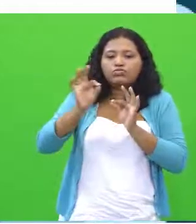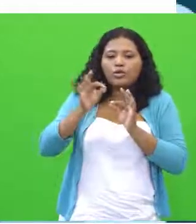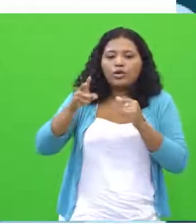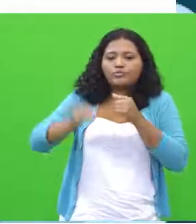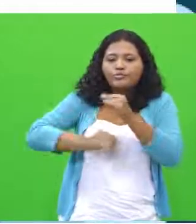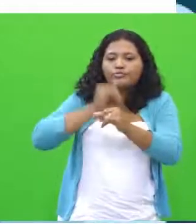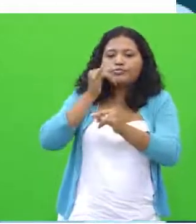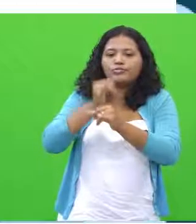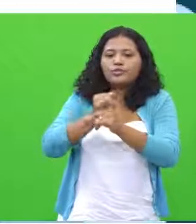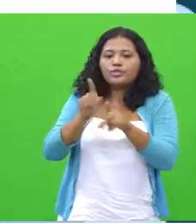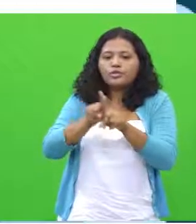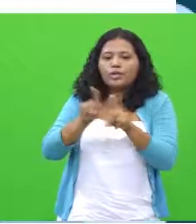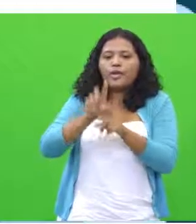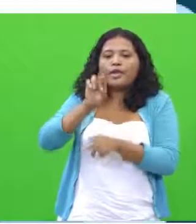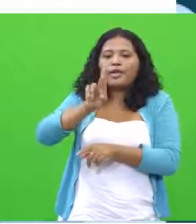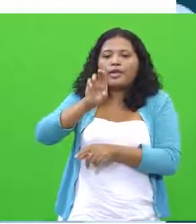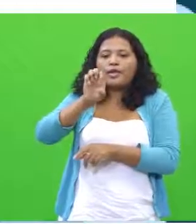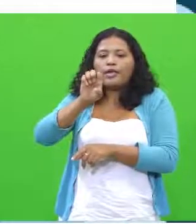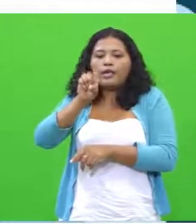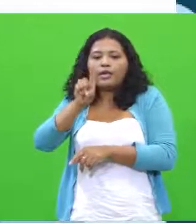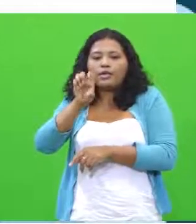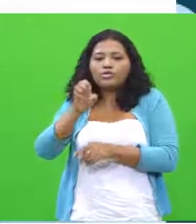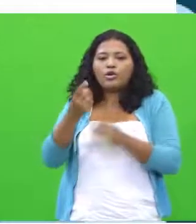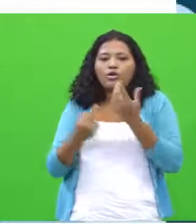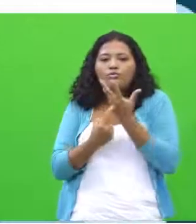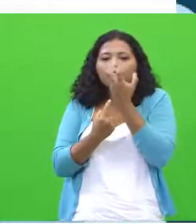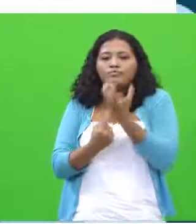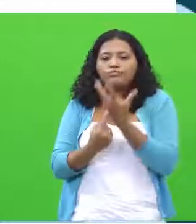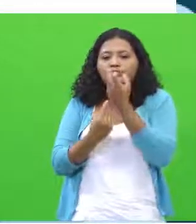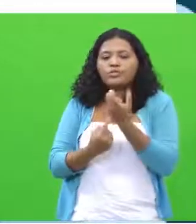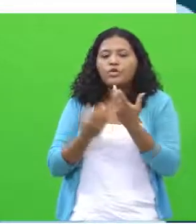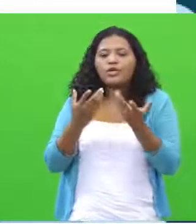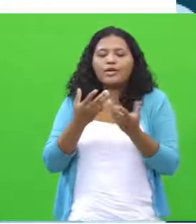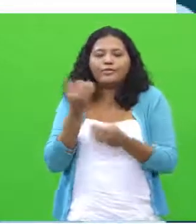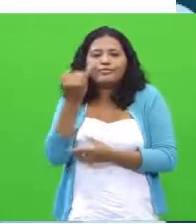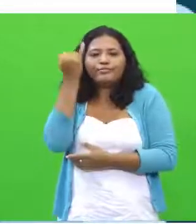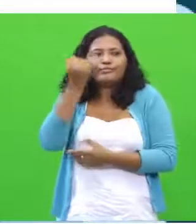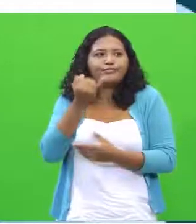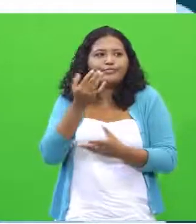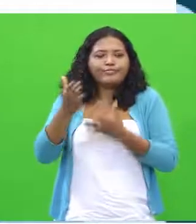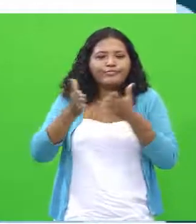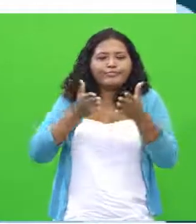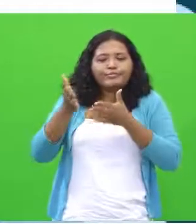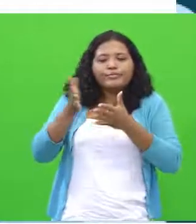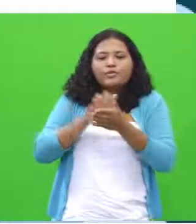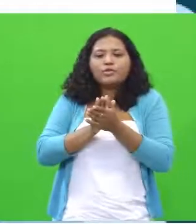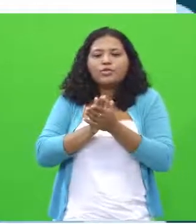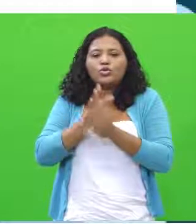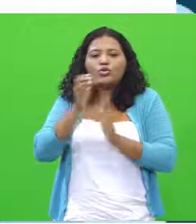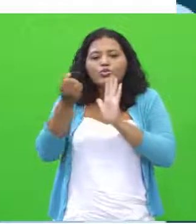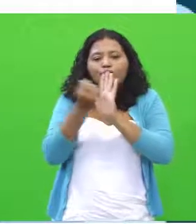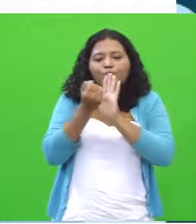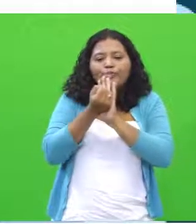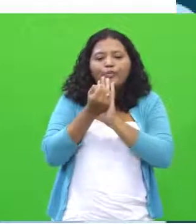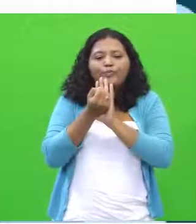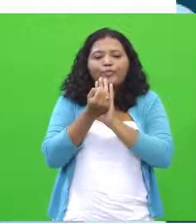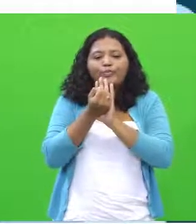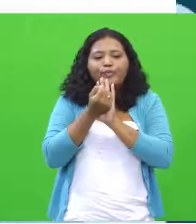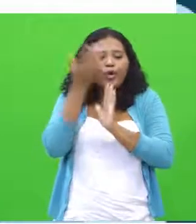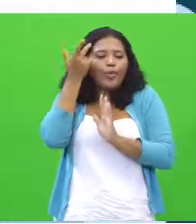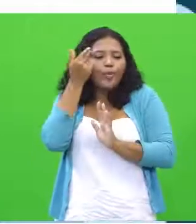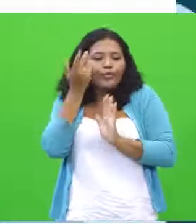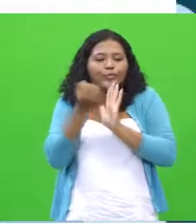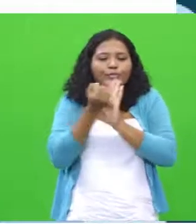parte da própria socialização do indivíduo do século XXI, estar numa rede social.